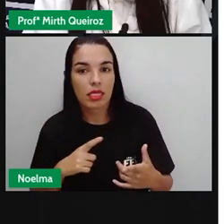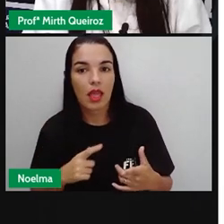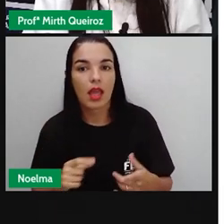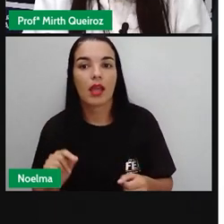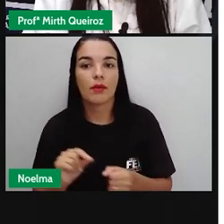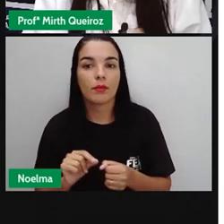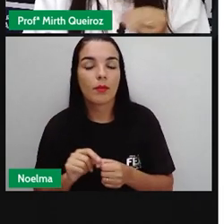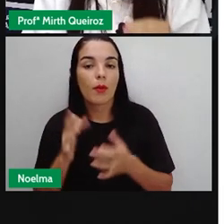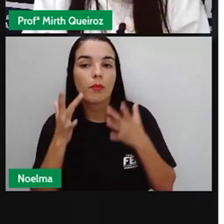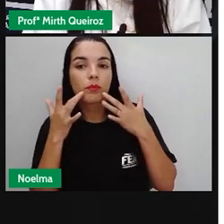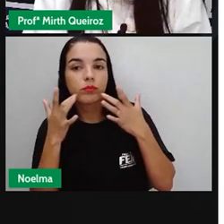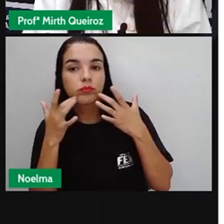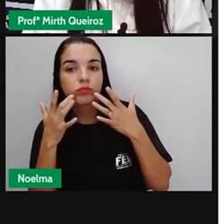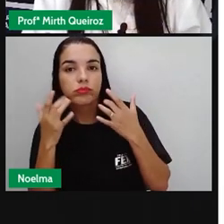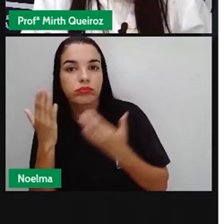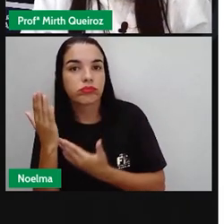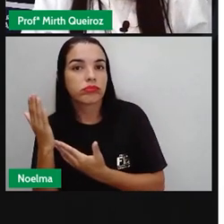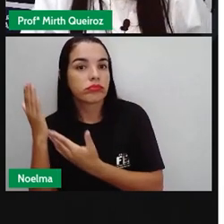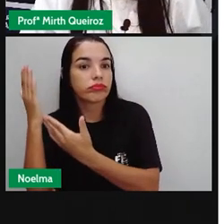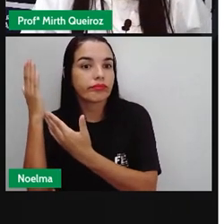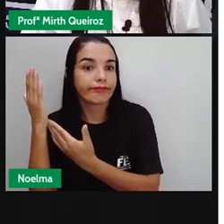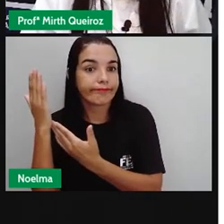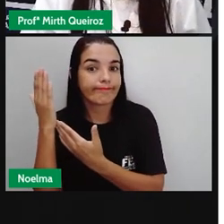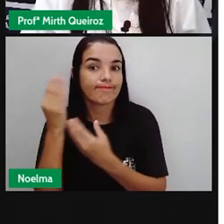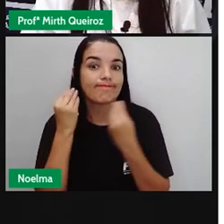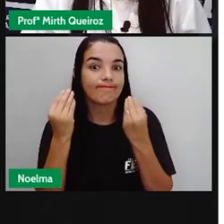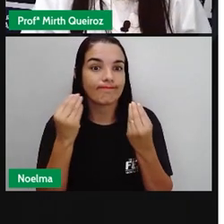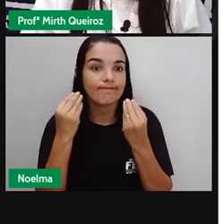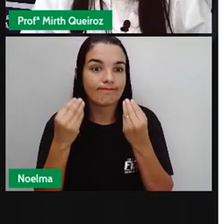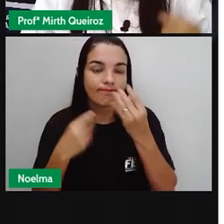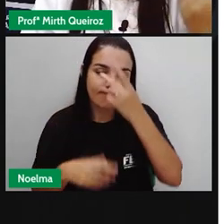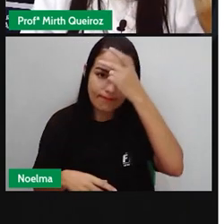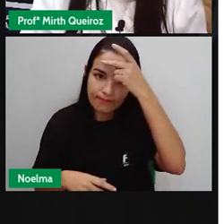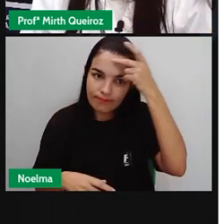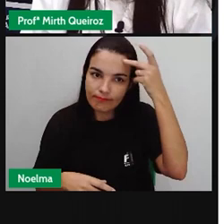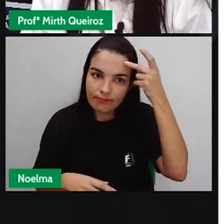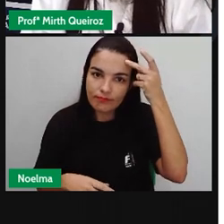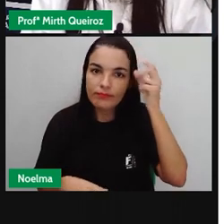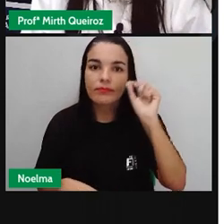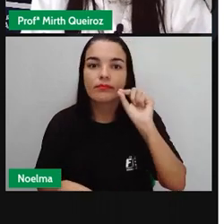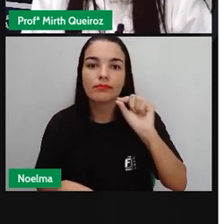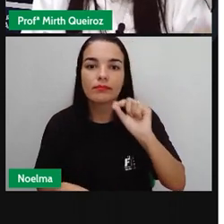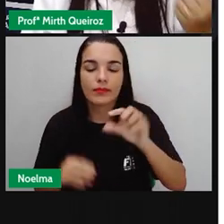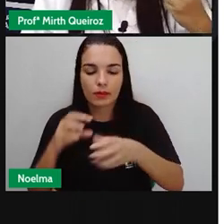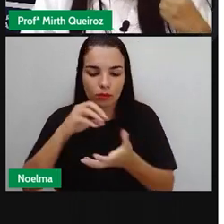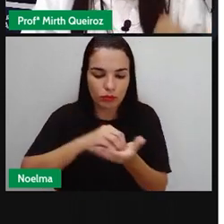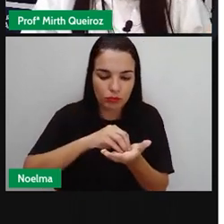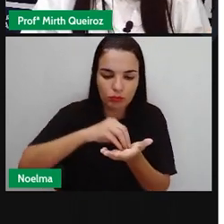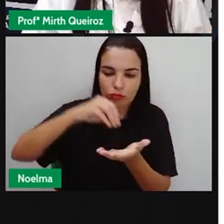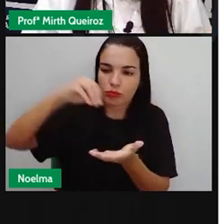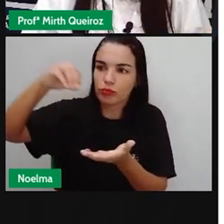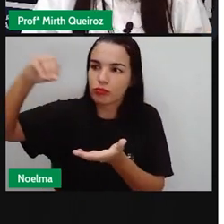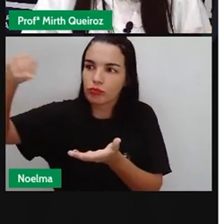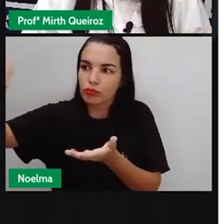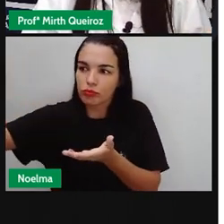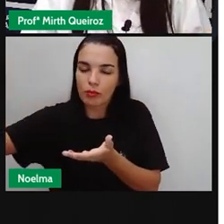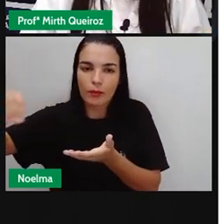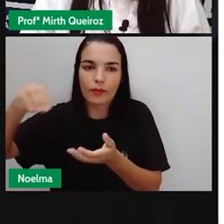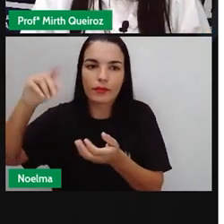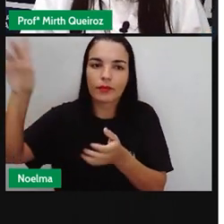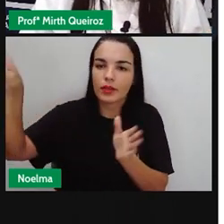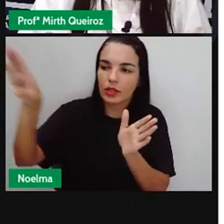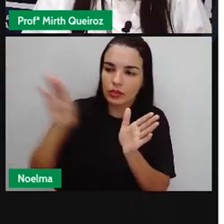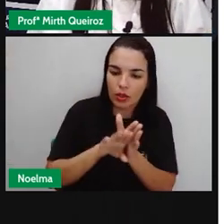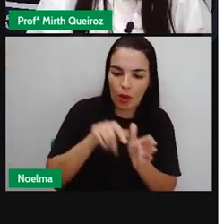eles na Itália, eles saindo de lá, né? Ou seja, eles estavam emigrando e chegou para o Brasil como